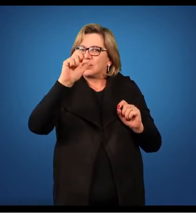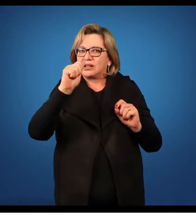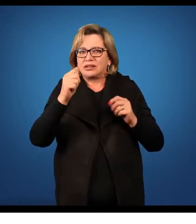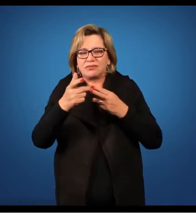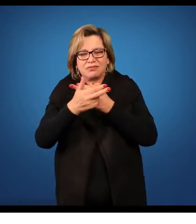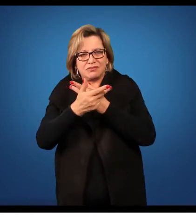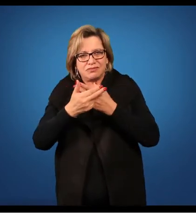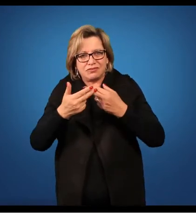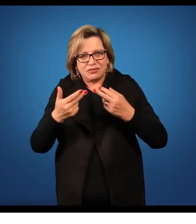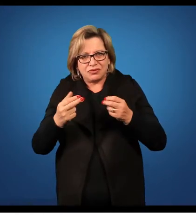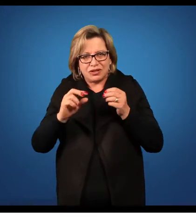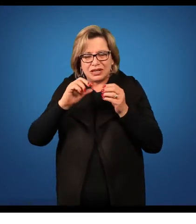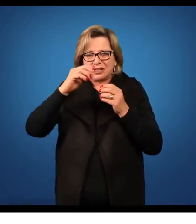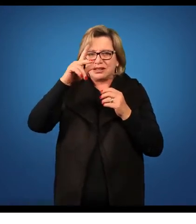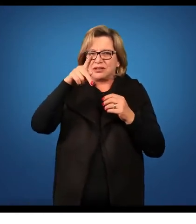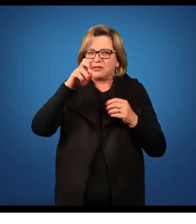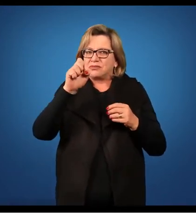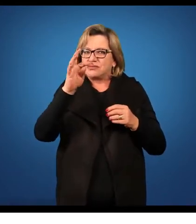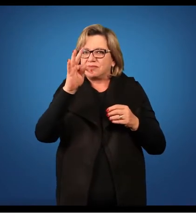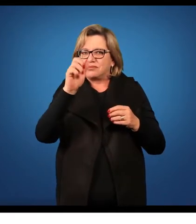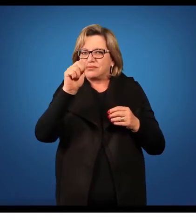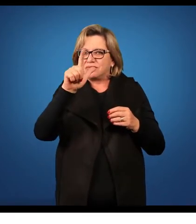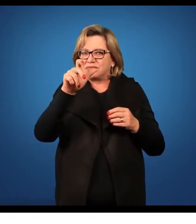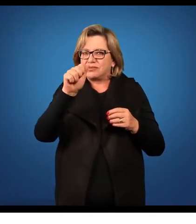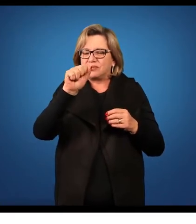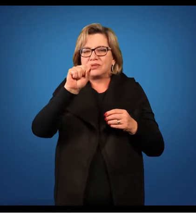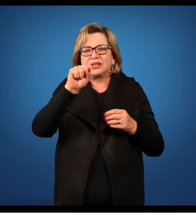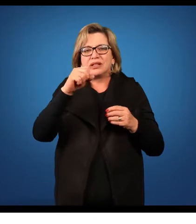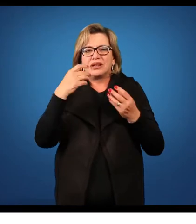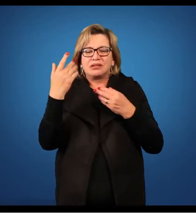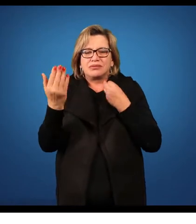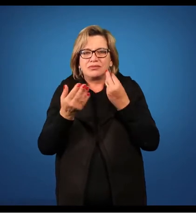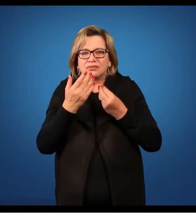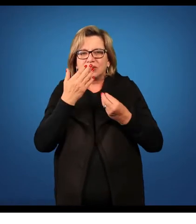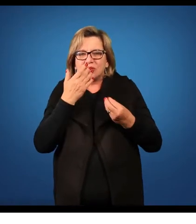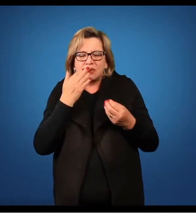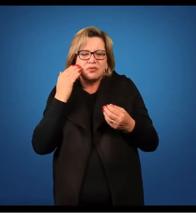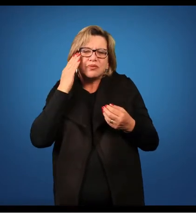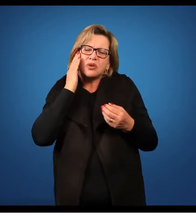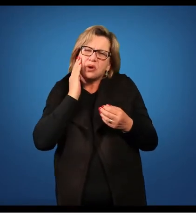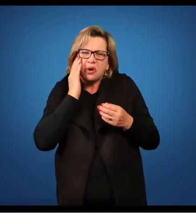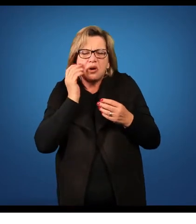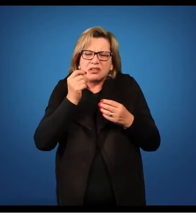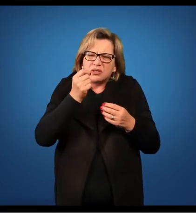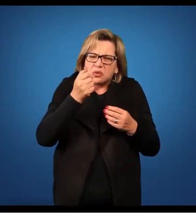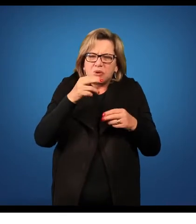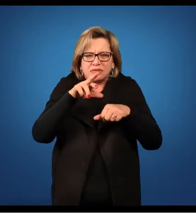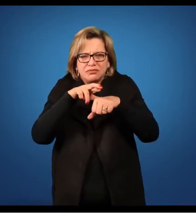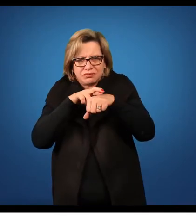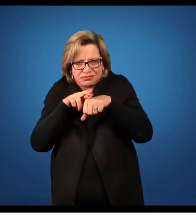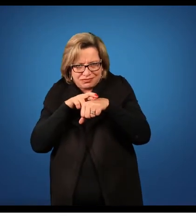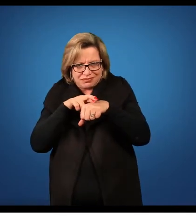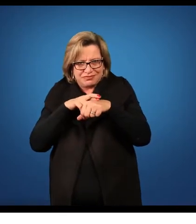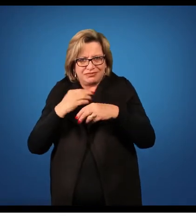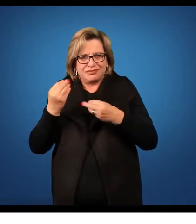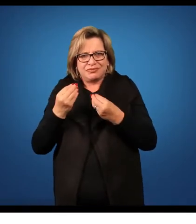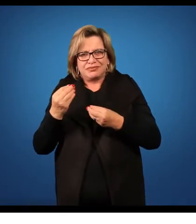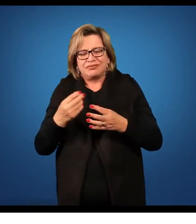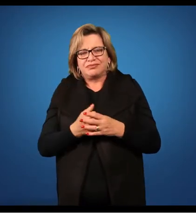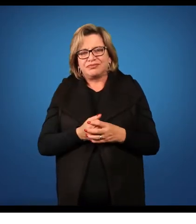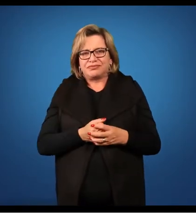inúmeras pétalas, que aqui apresenta essa coloração púrpura, um pouquinho rocheada. Essas estruturas